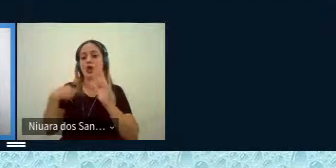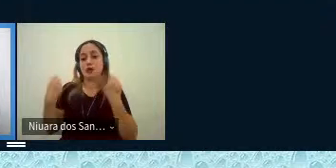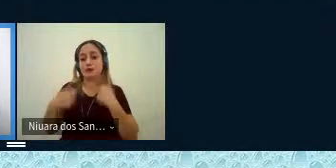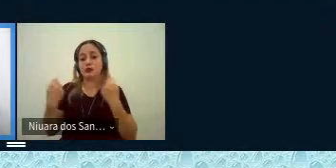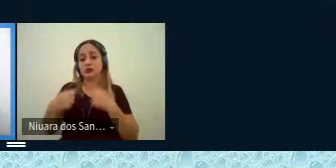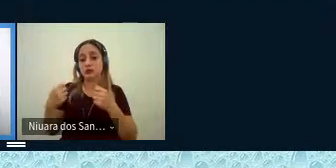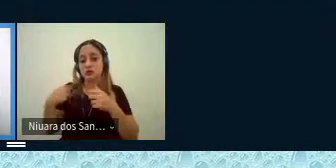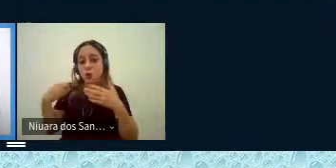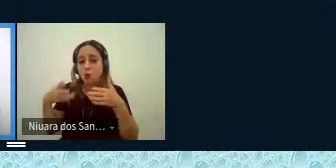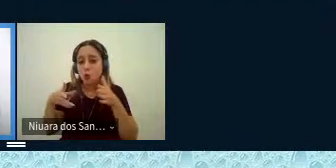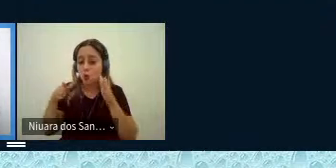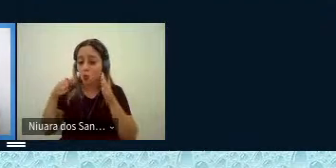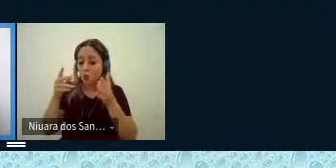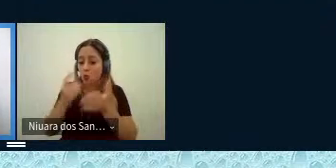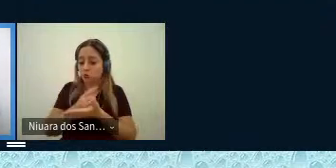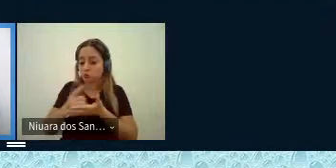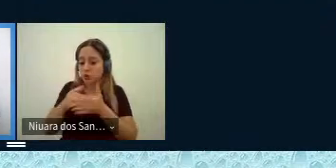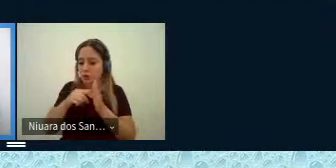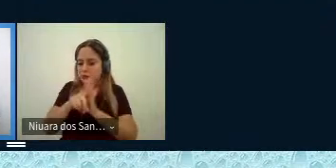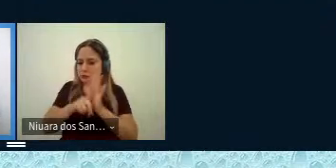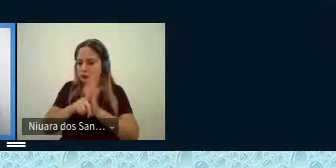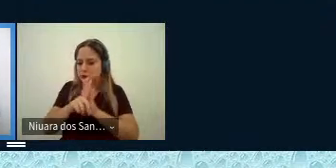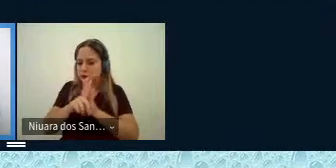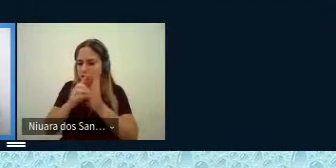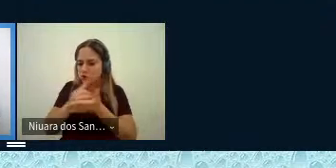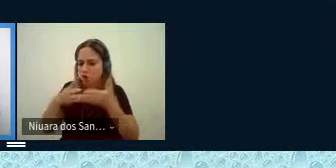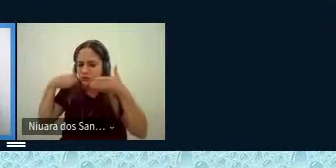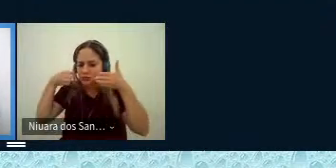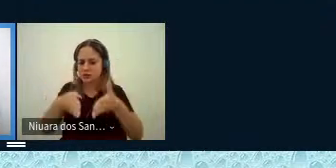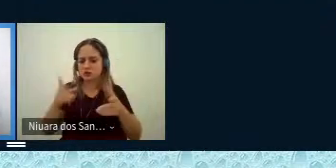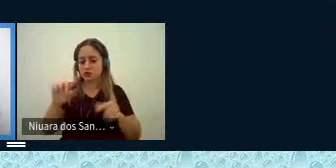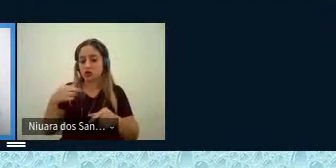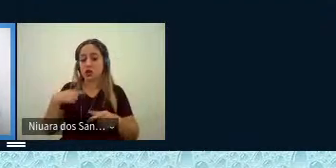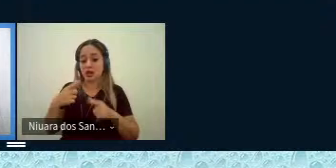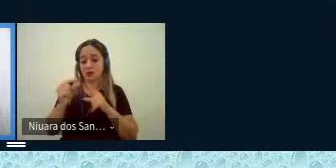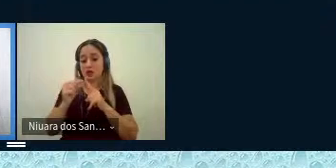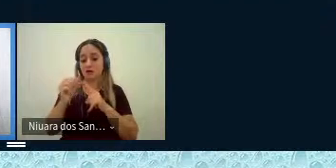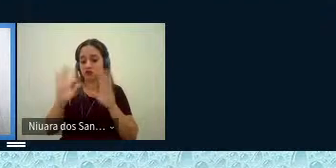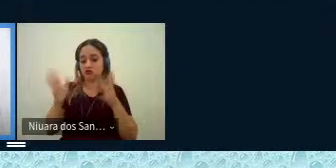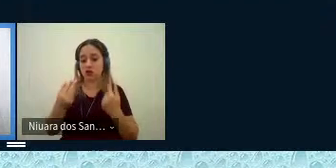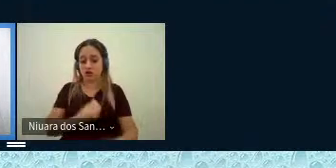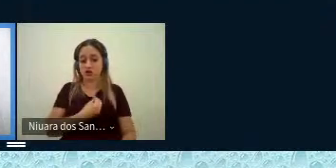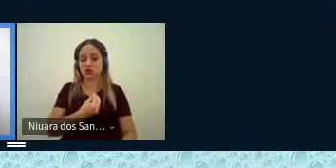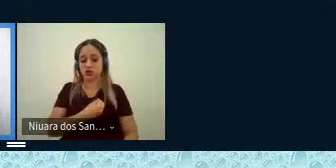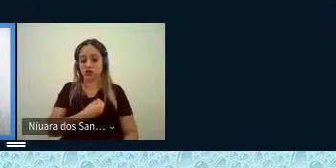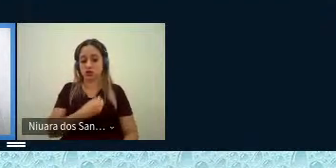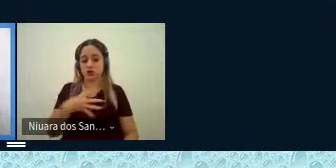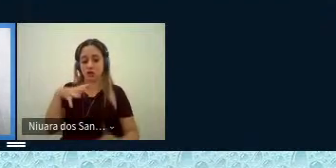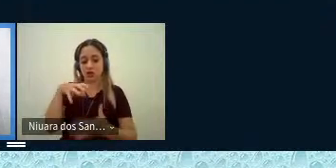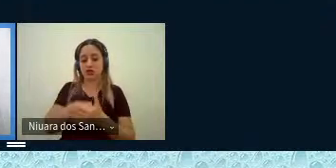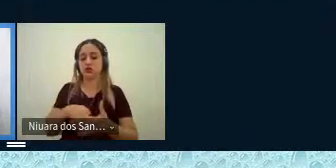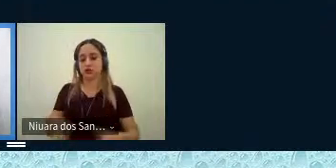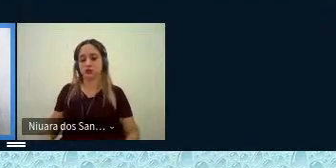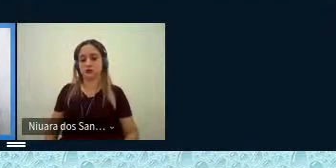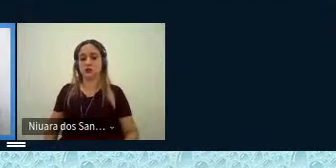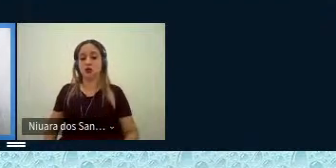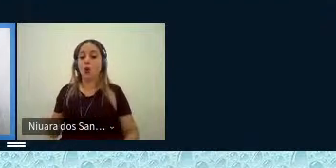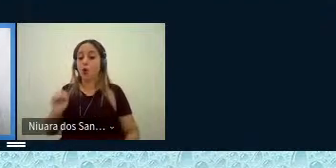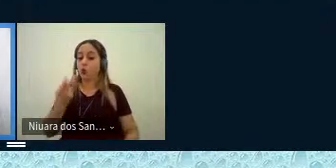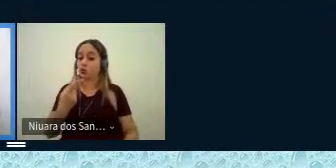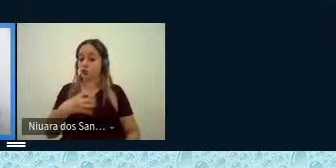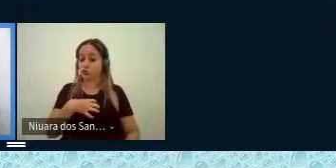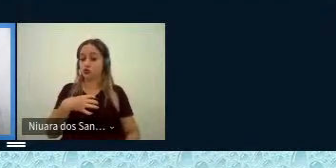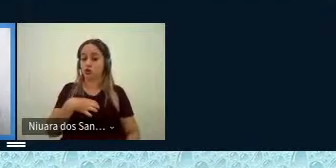em dicionários muito mais específicos para saber se aquelas lexias já estavam também registradas e se a forma